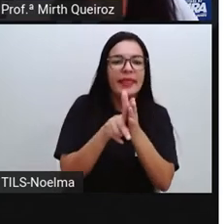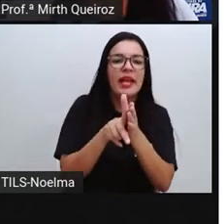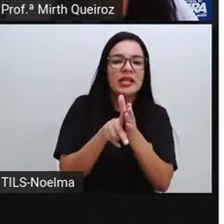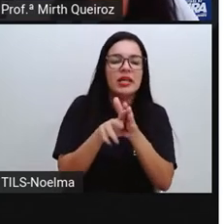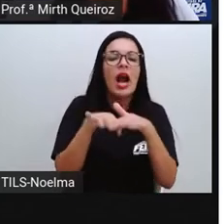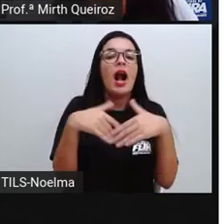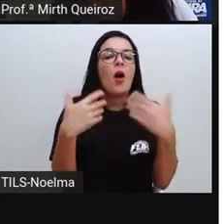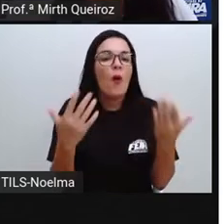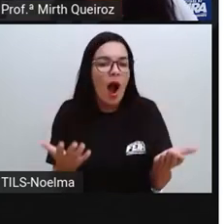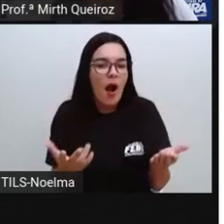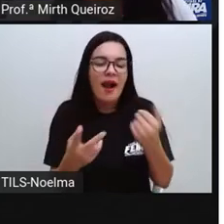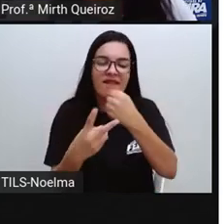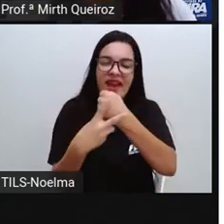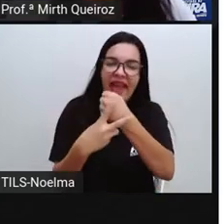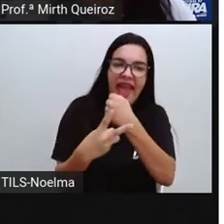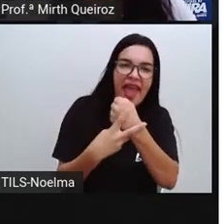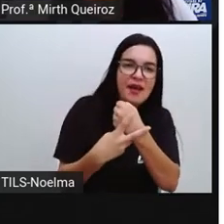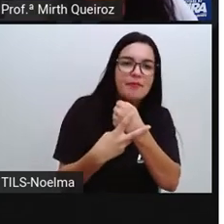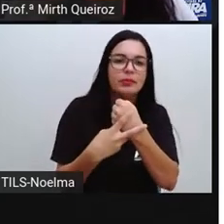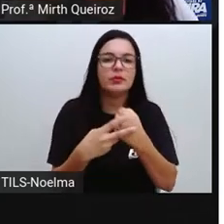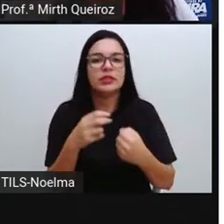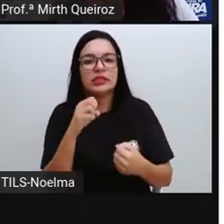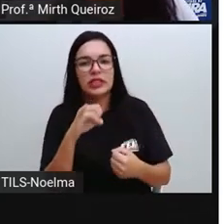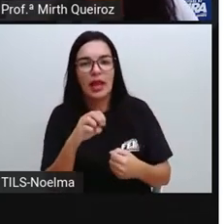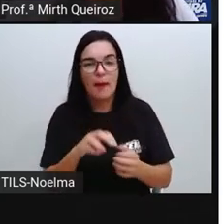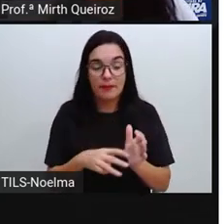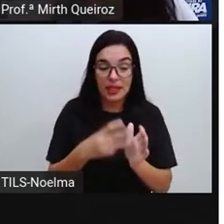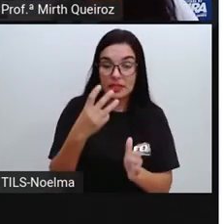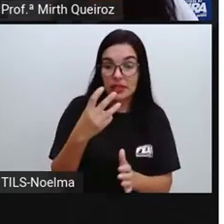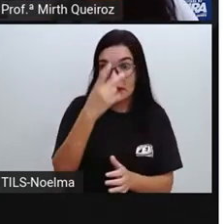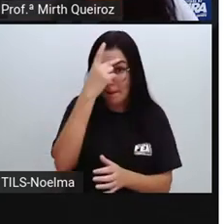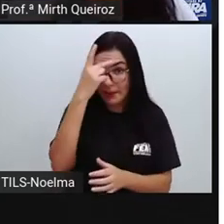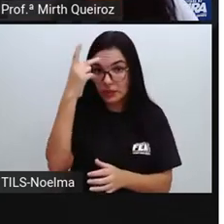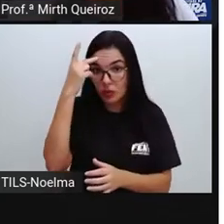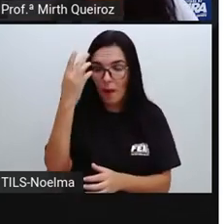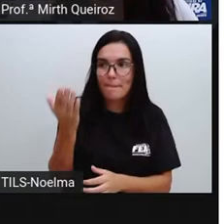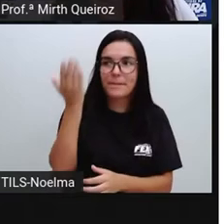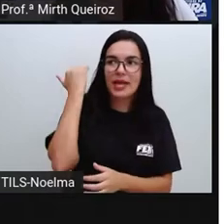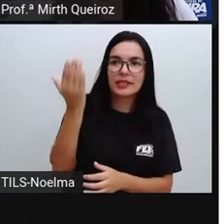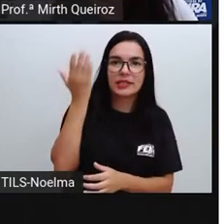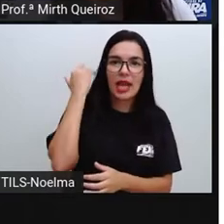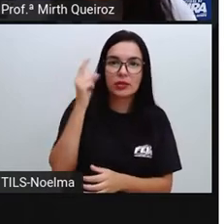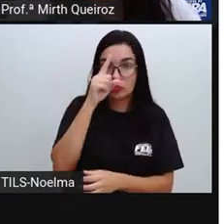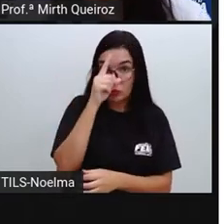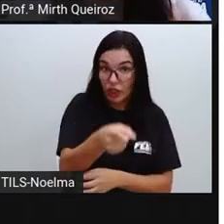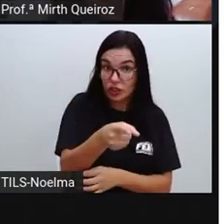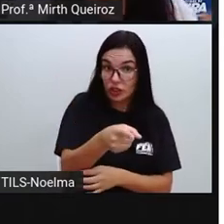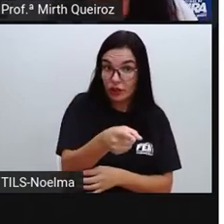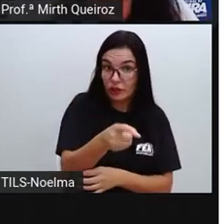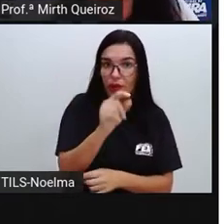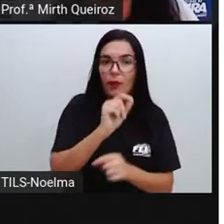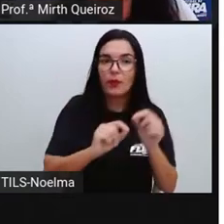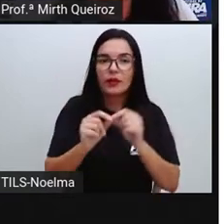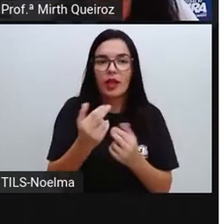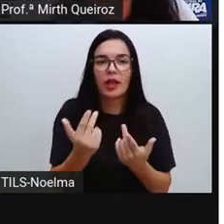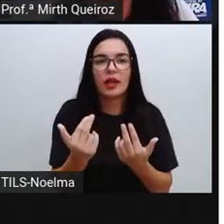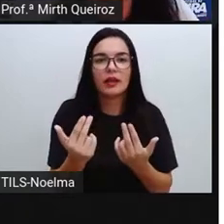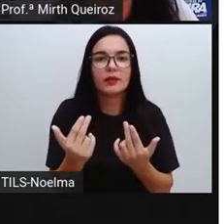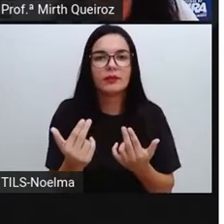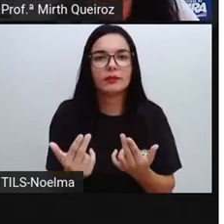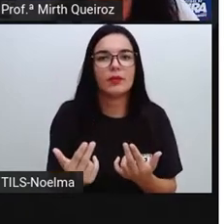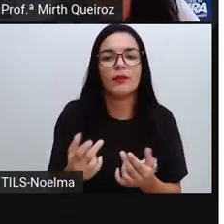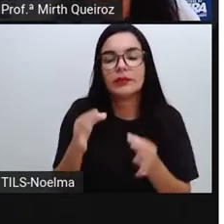pertence. Se for um verbo e ele estiver na terceira pessoa do pretérito perfeito do indicativo, como aconteceu com essas